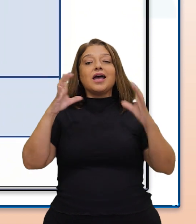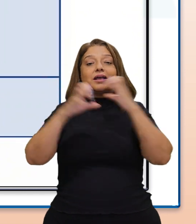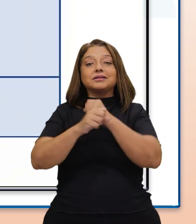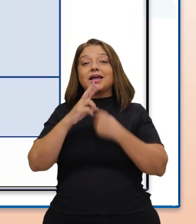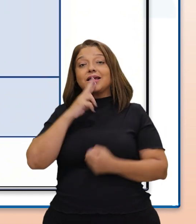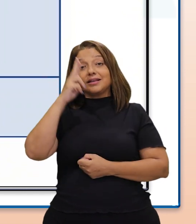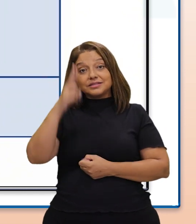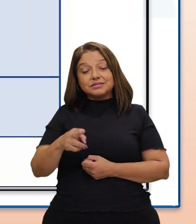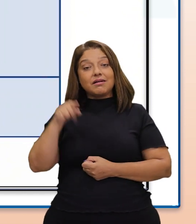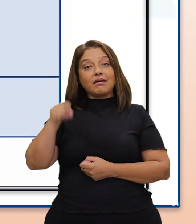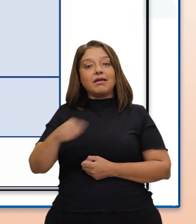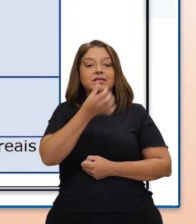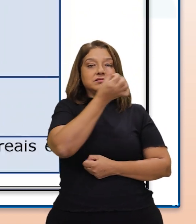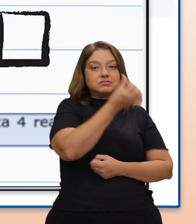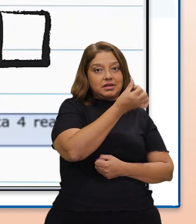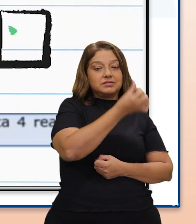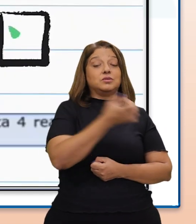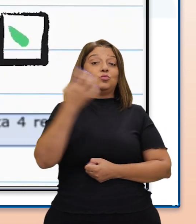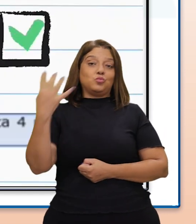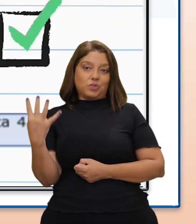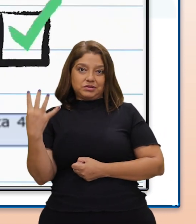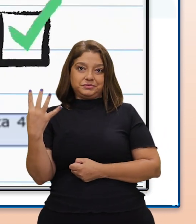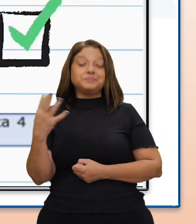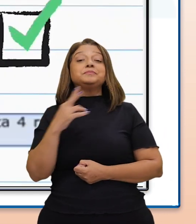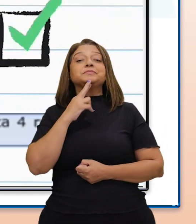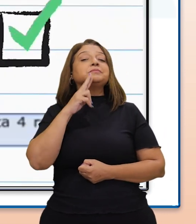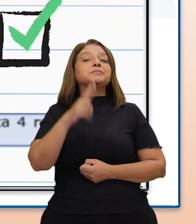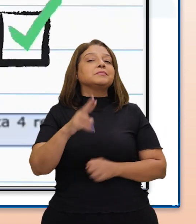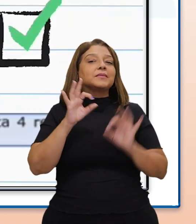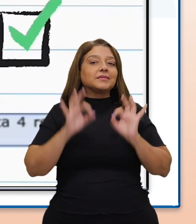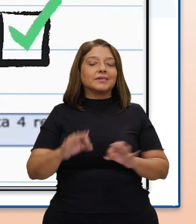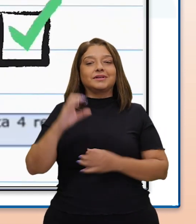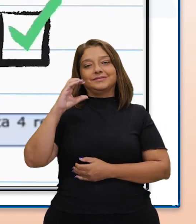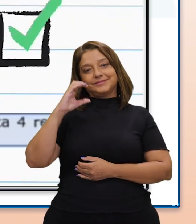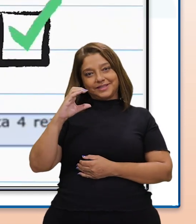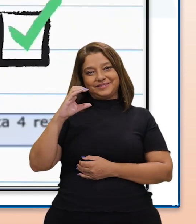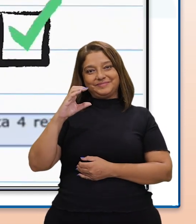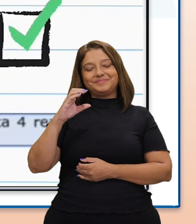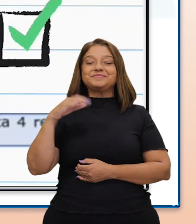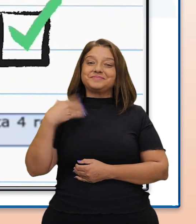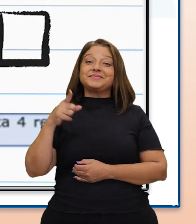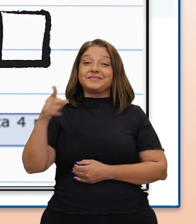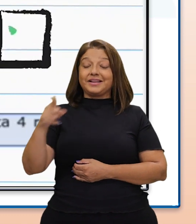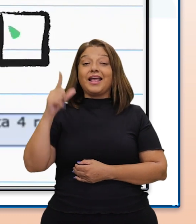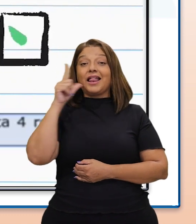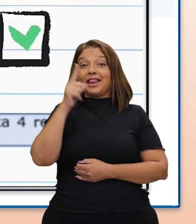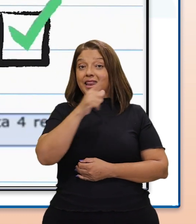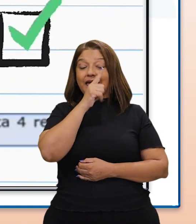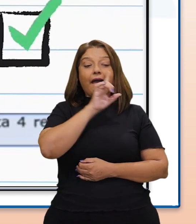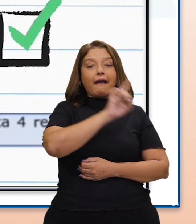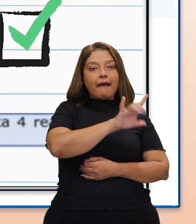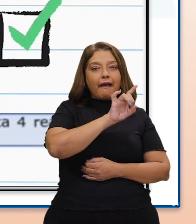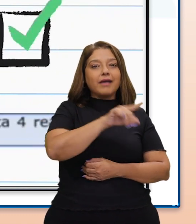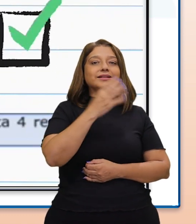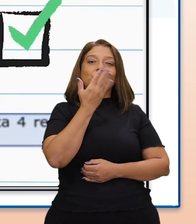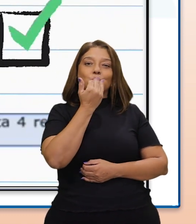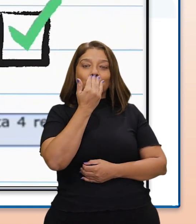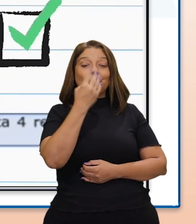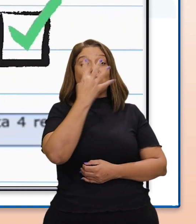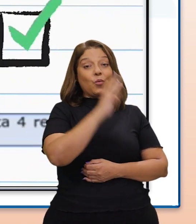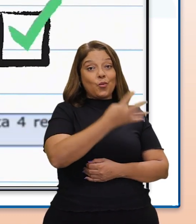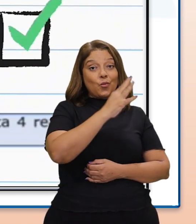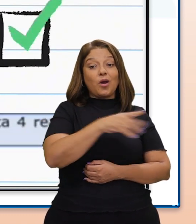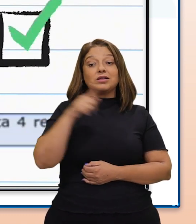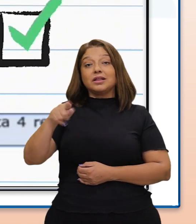é 6 e 4. Resposta correta, letra C. Nessa lanchonete, cada salgado custa 4 reais e